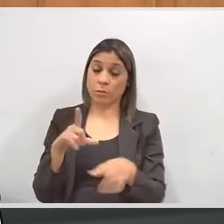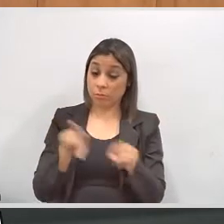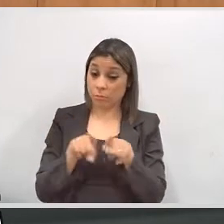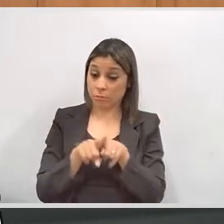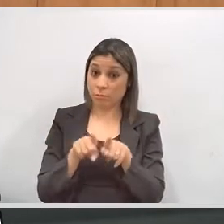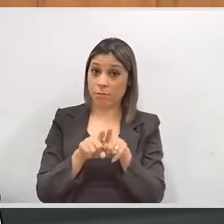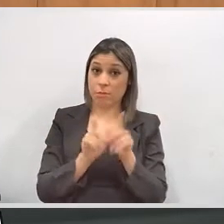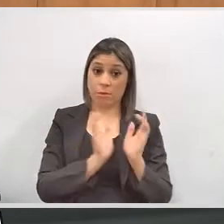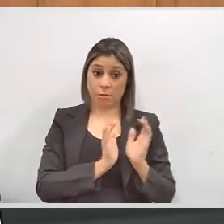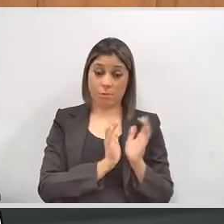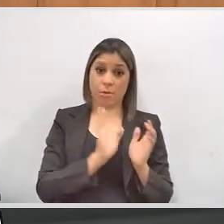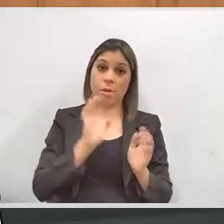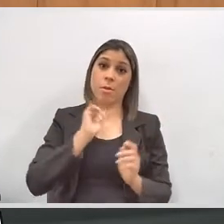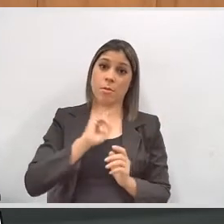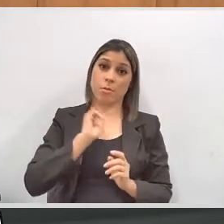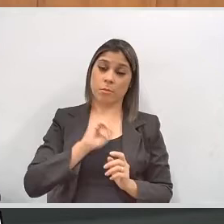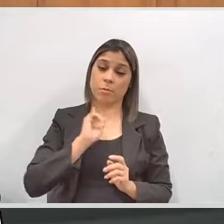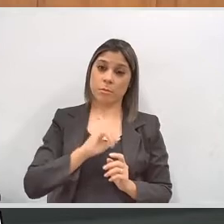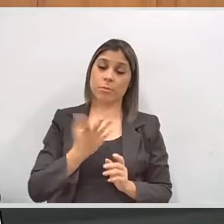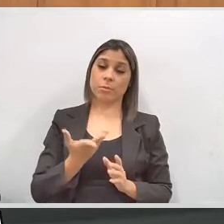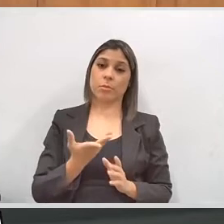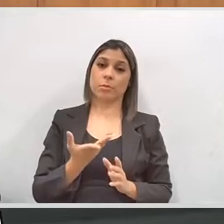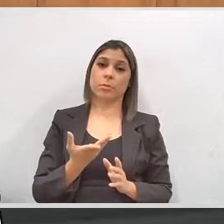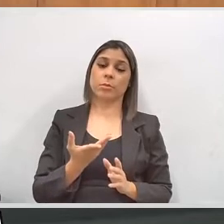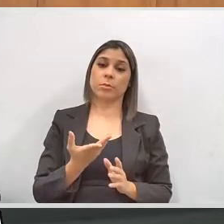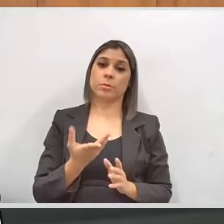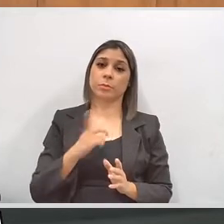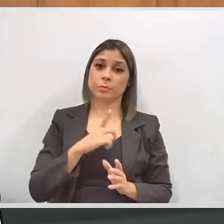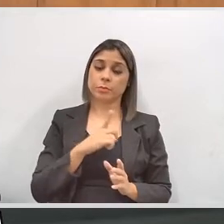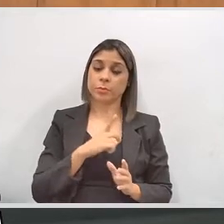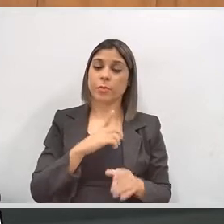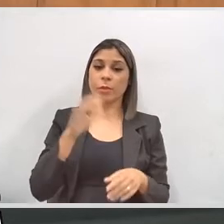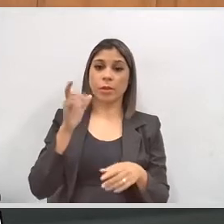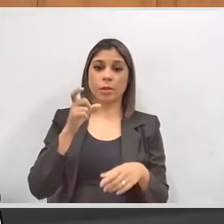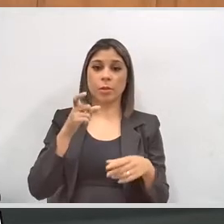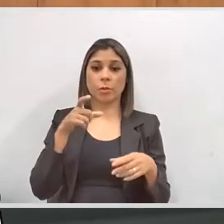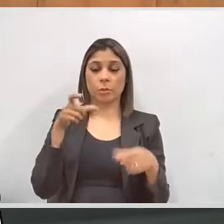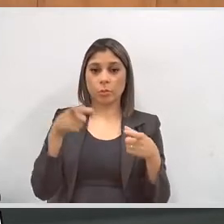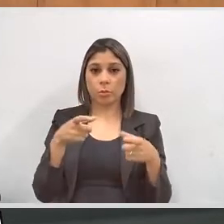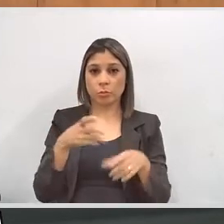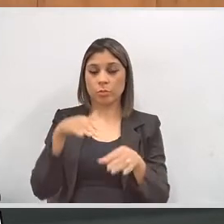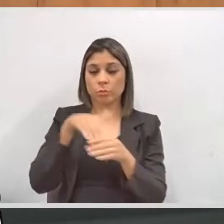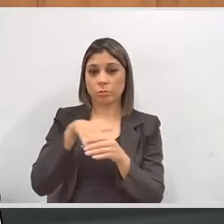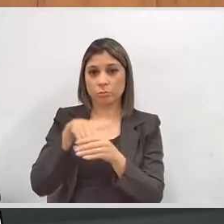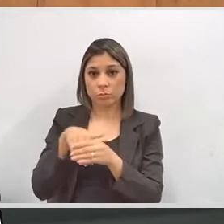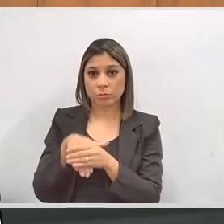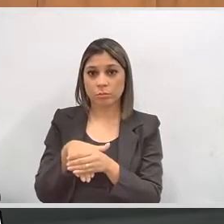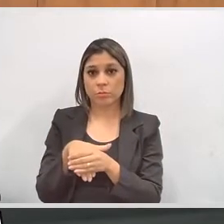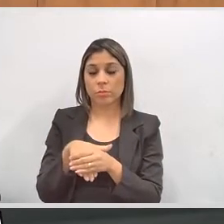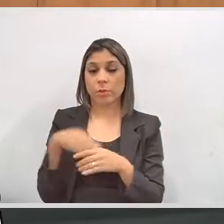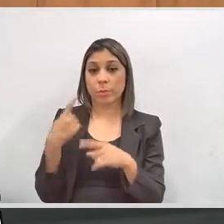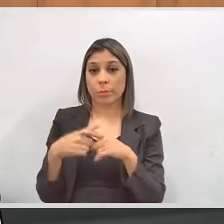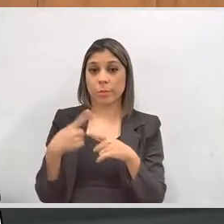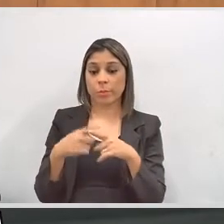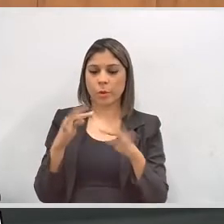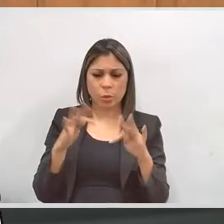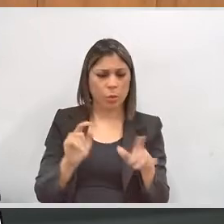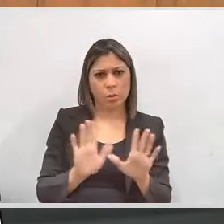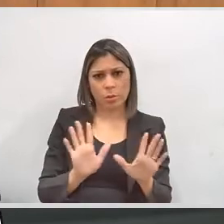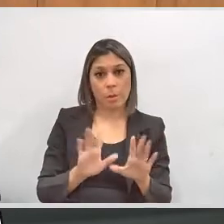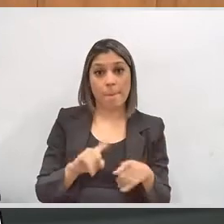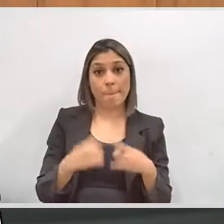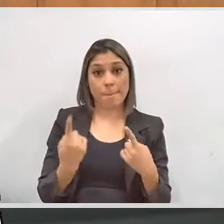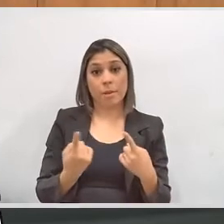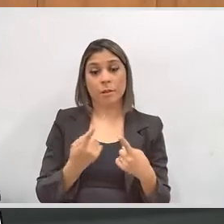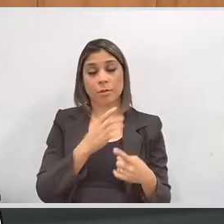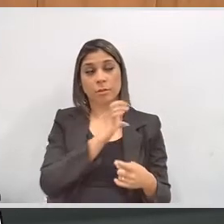colocando até essa paz do Estado de Minas Gerais como sessões eleitorais, eleitorais, porque, ao contrário, um pouco, não